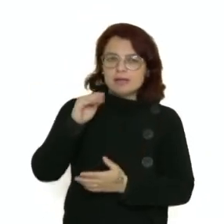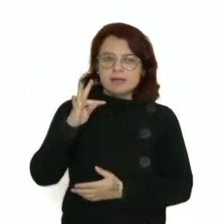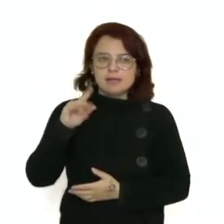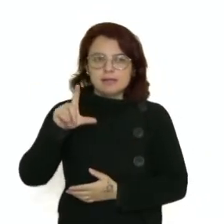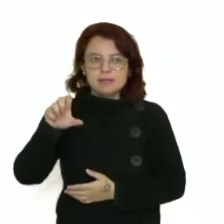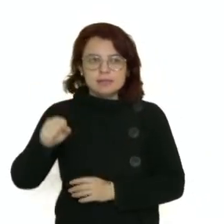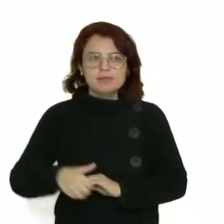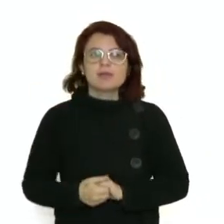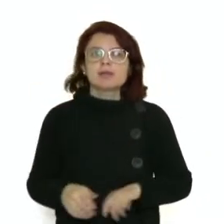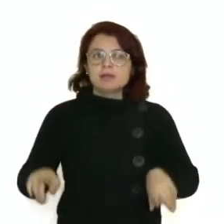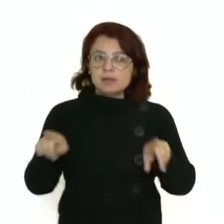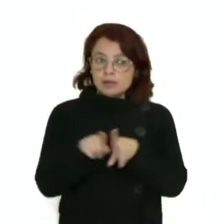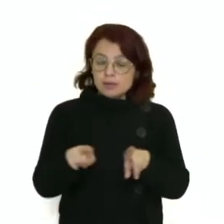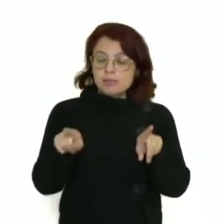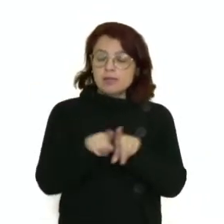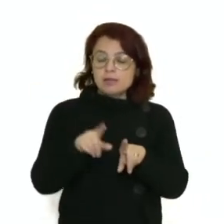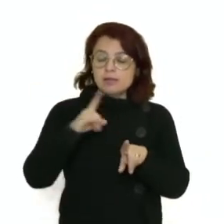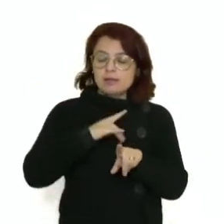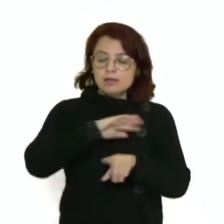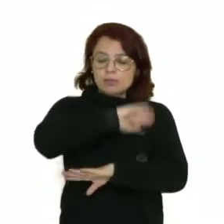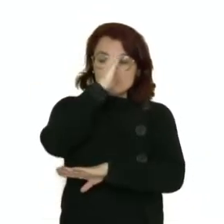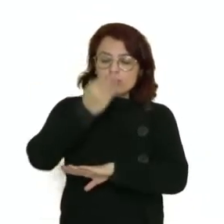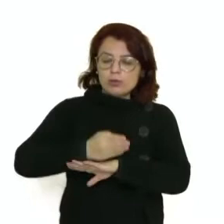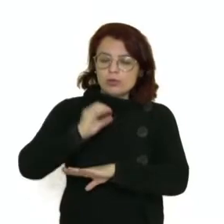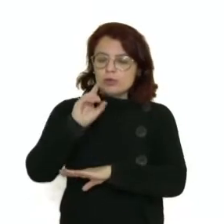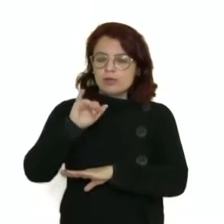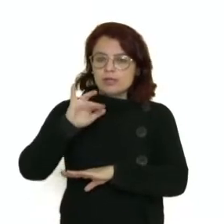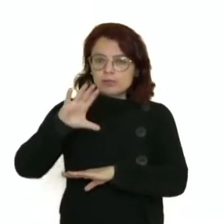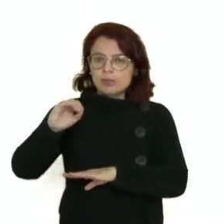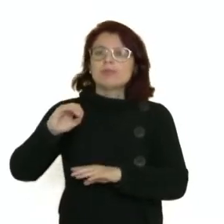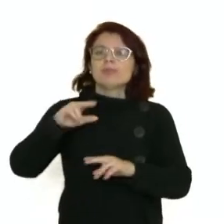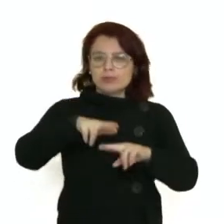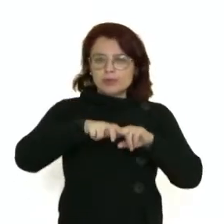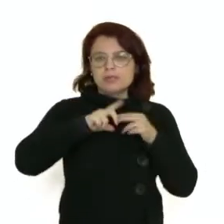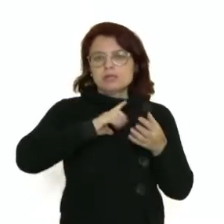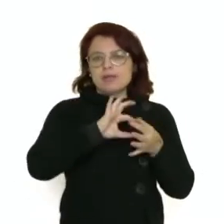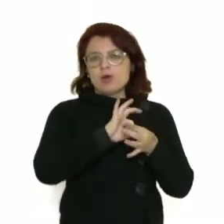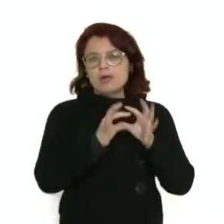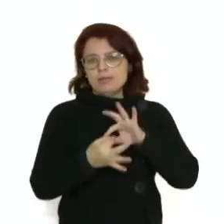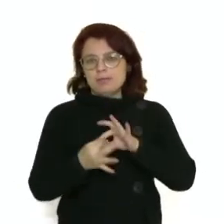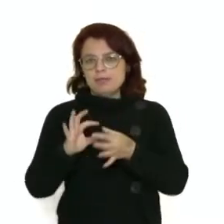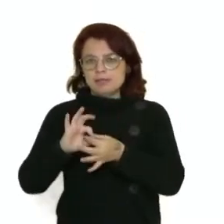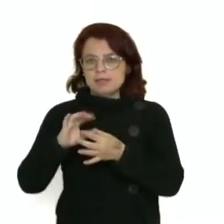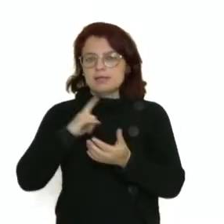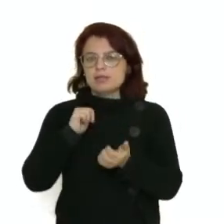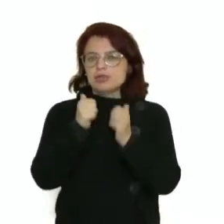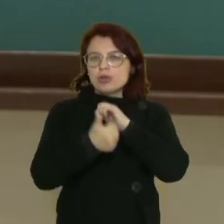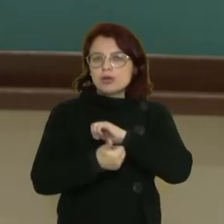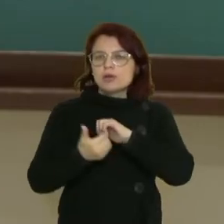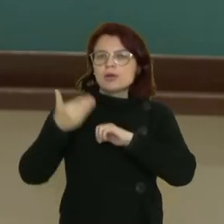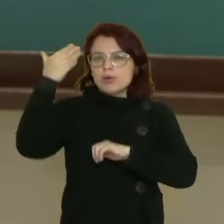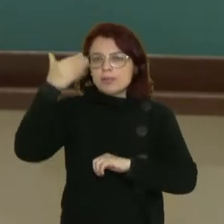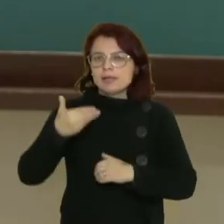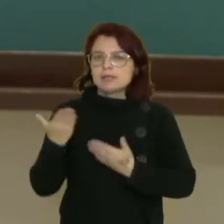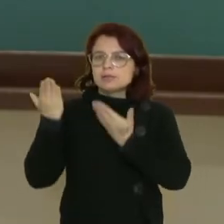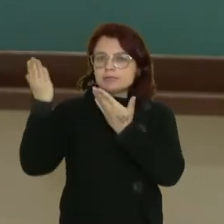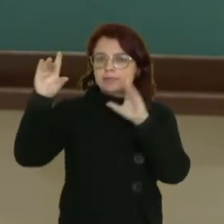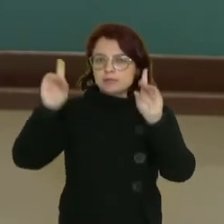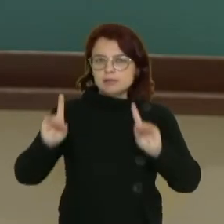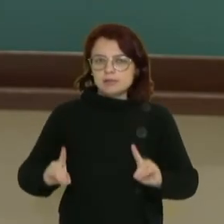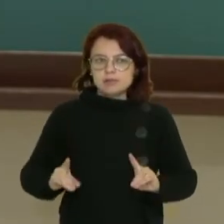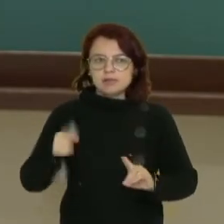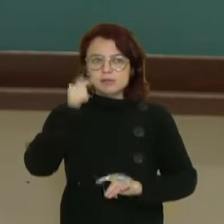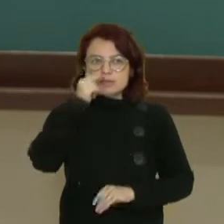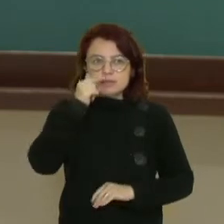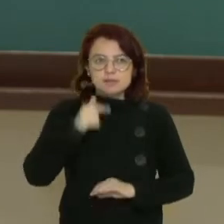como também existe o Monte Olimpo e, por isso, as Olimpíadas, que são os jogos em homenagem aos deuses